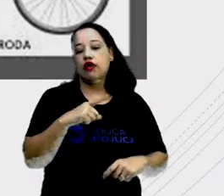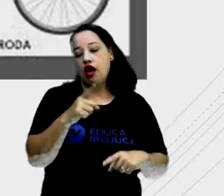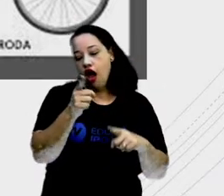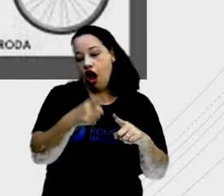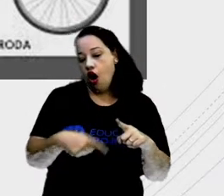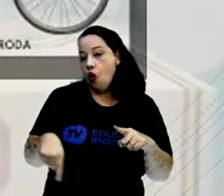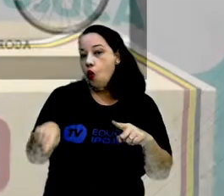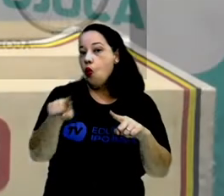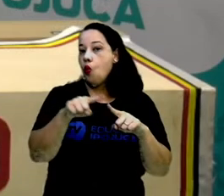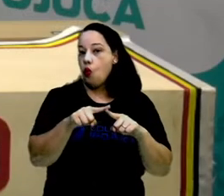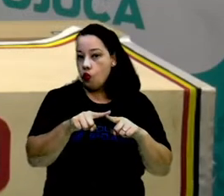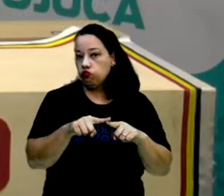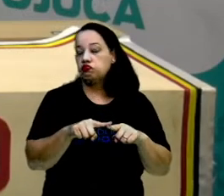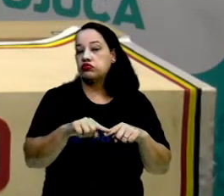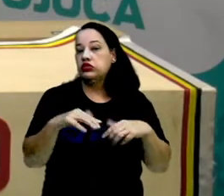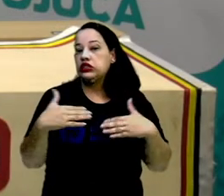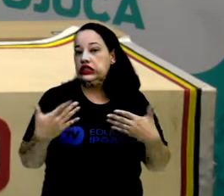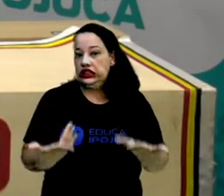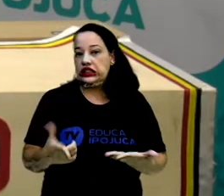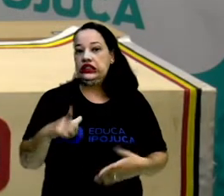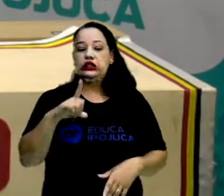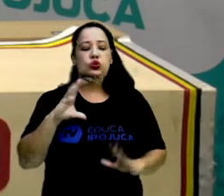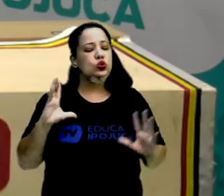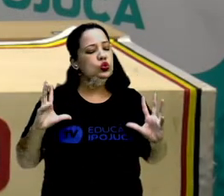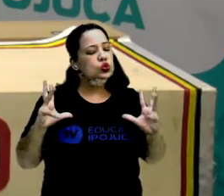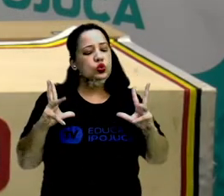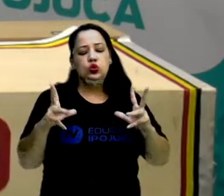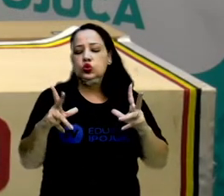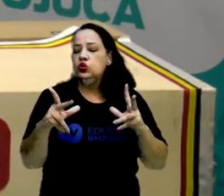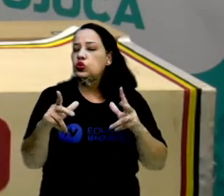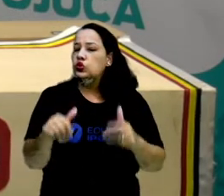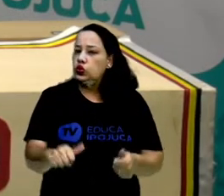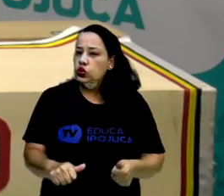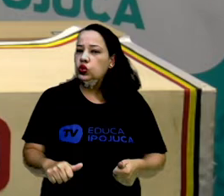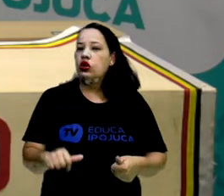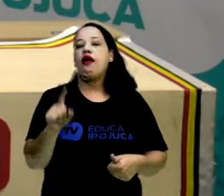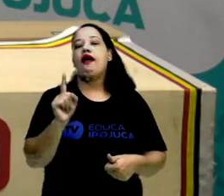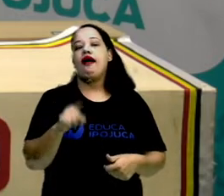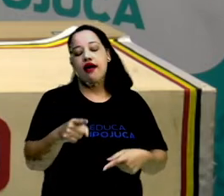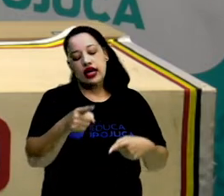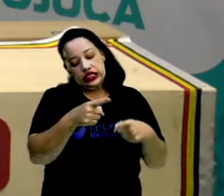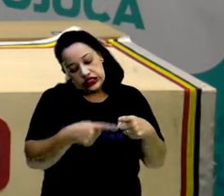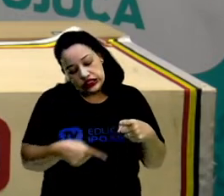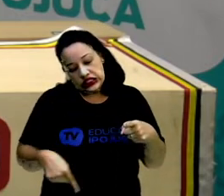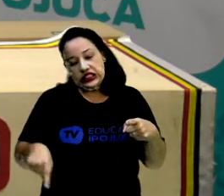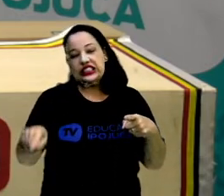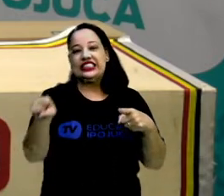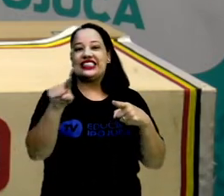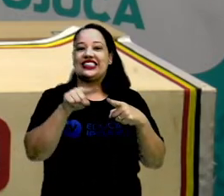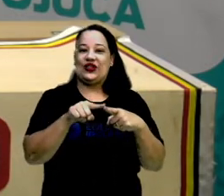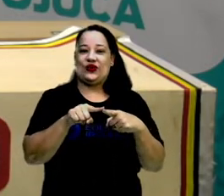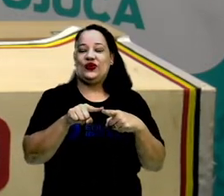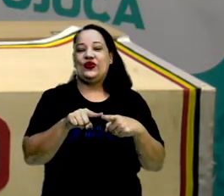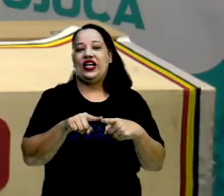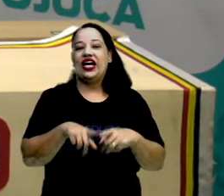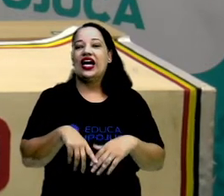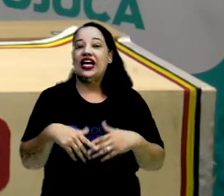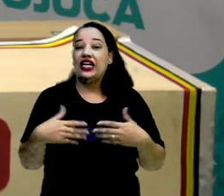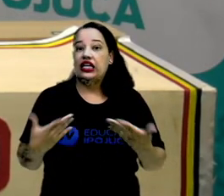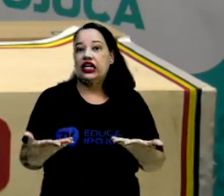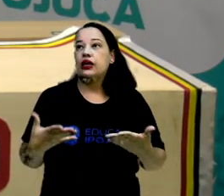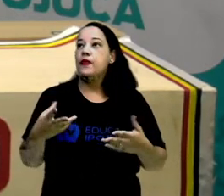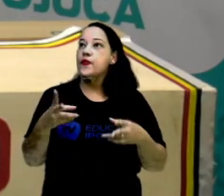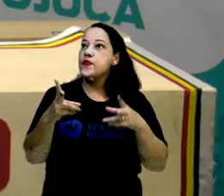ó, tem essa forma circular, que é a forma do círculo. E o círculo percebeu